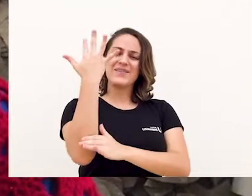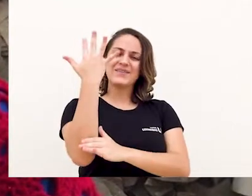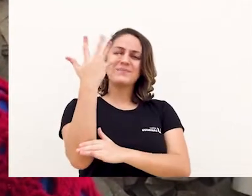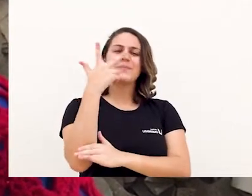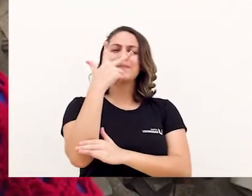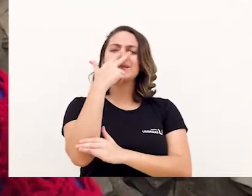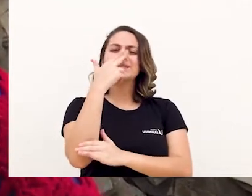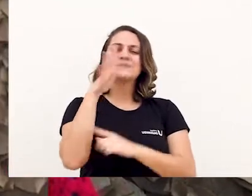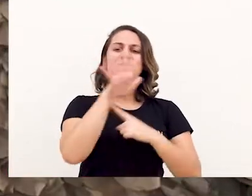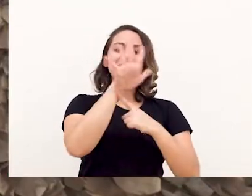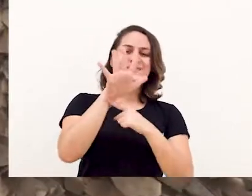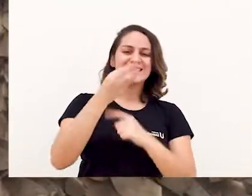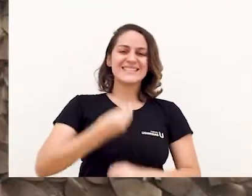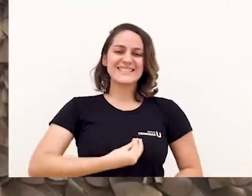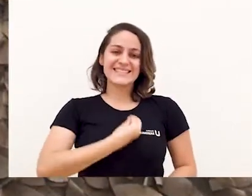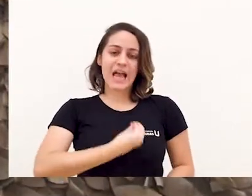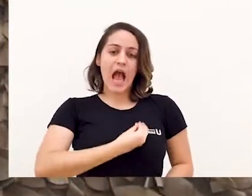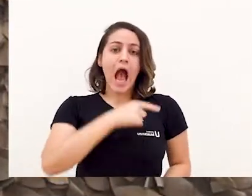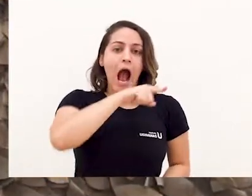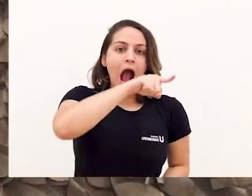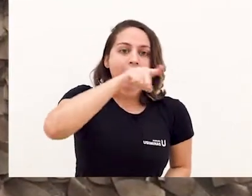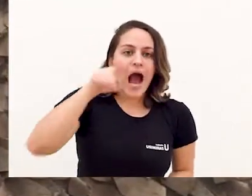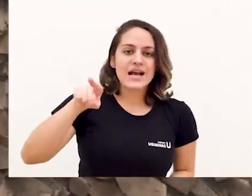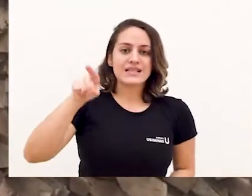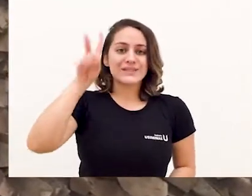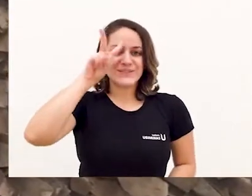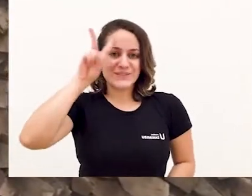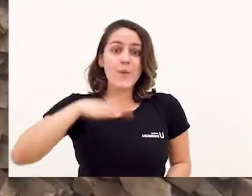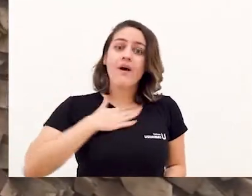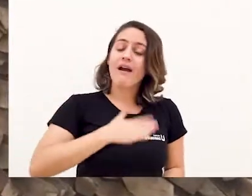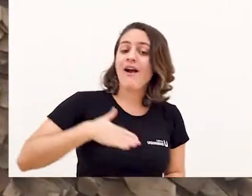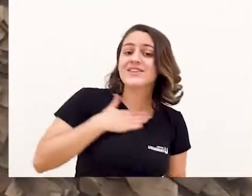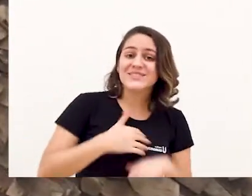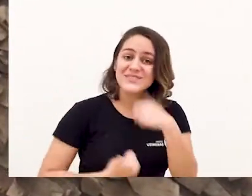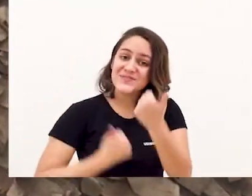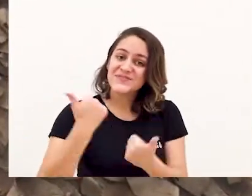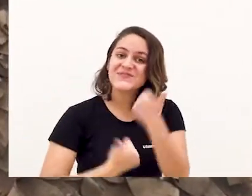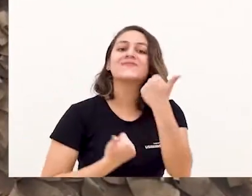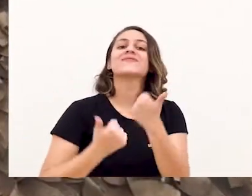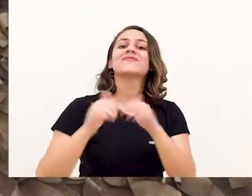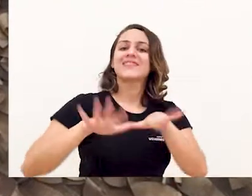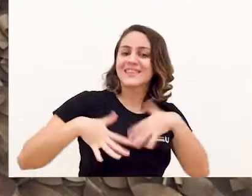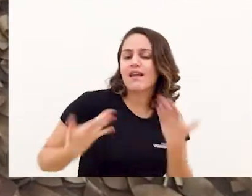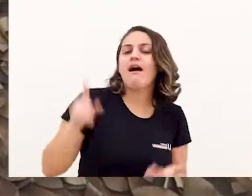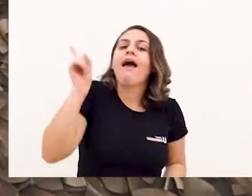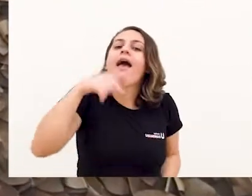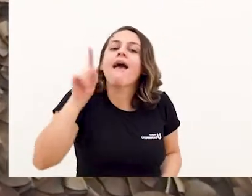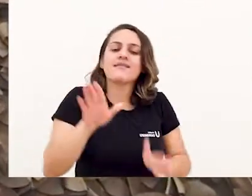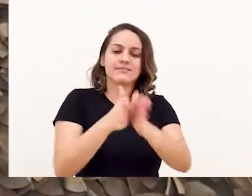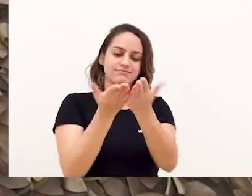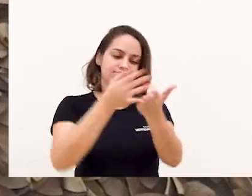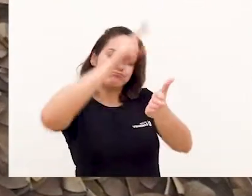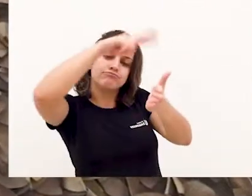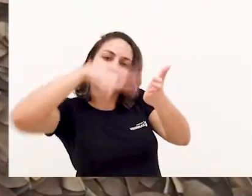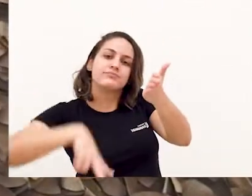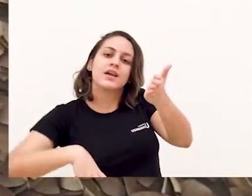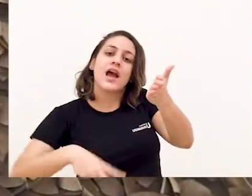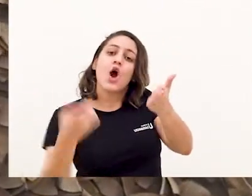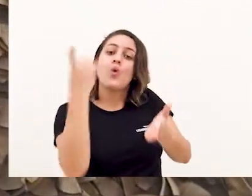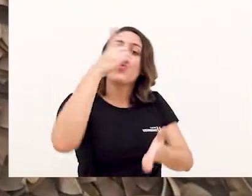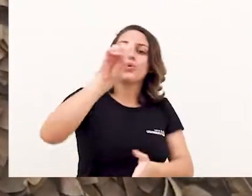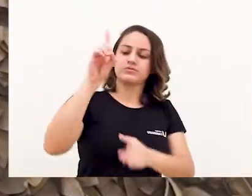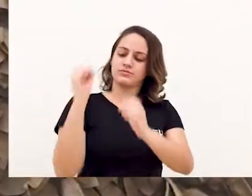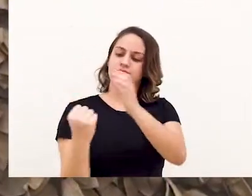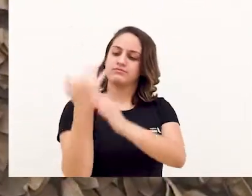retomar a vida. E aí? Gostou da nossa história de hoje? Essa história está no livro A Última